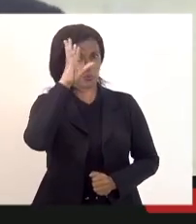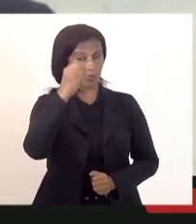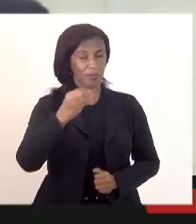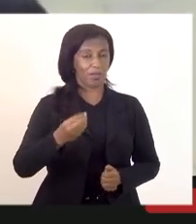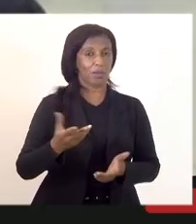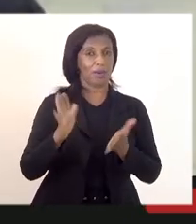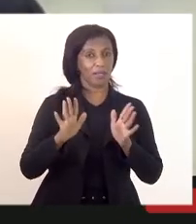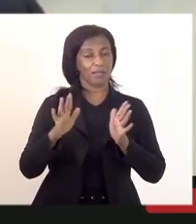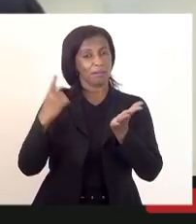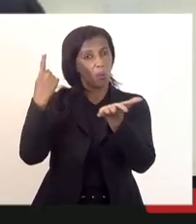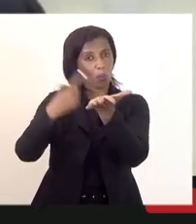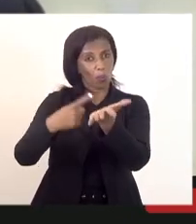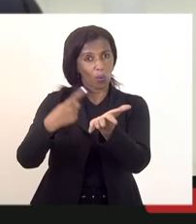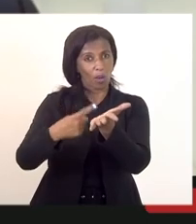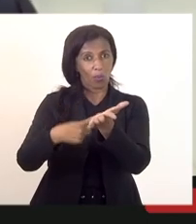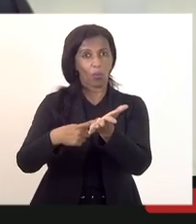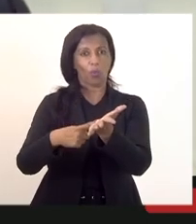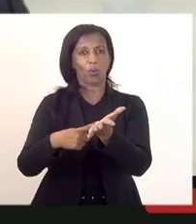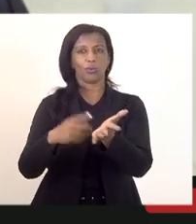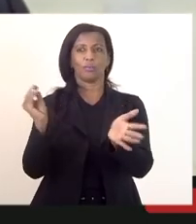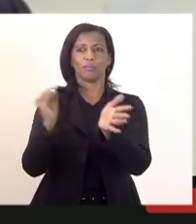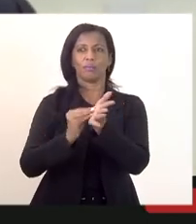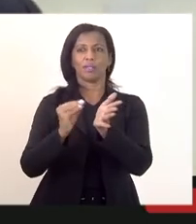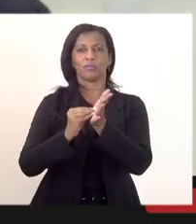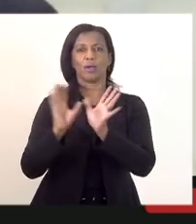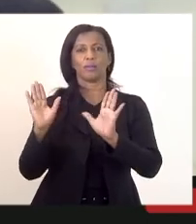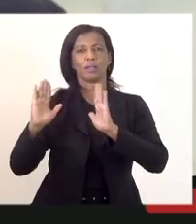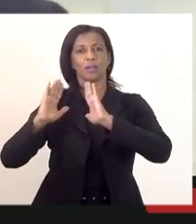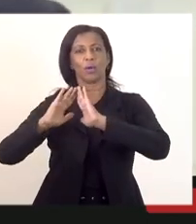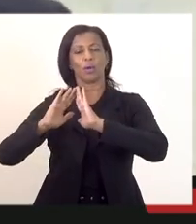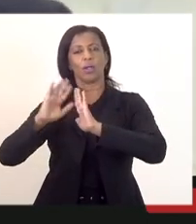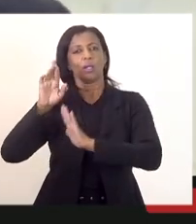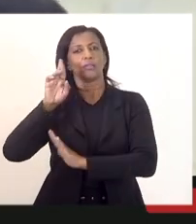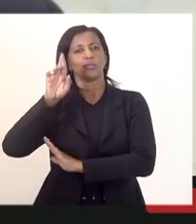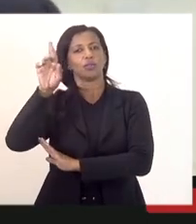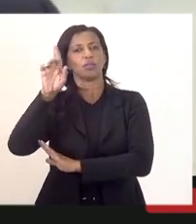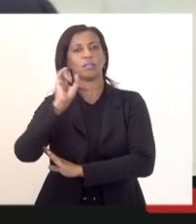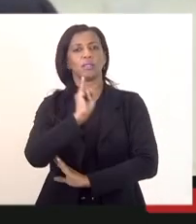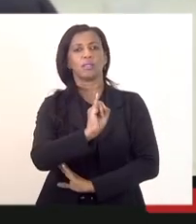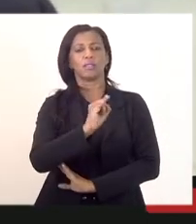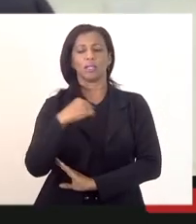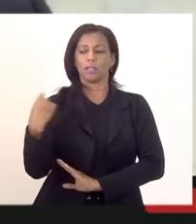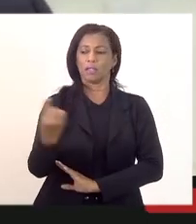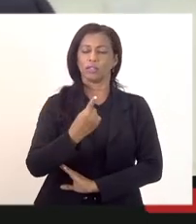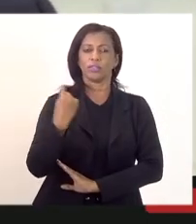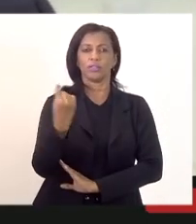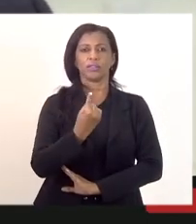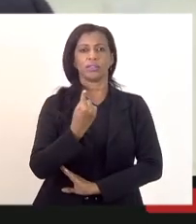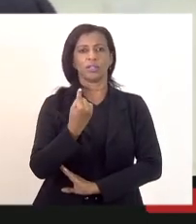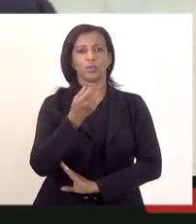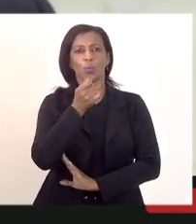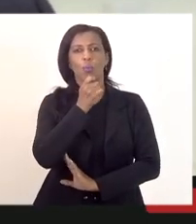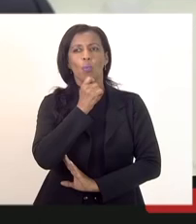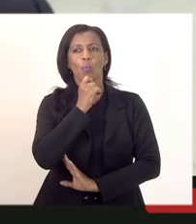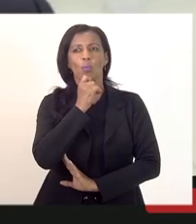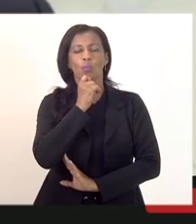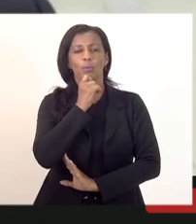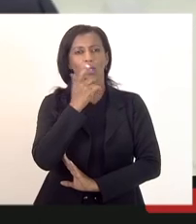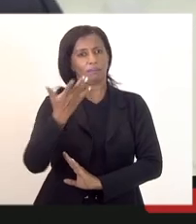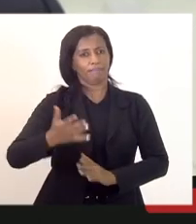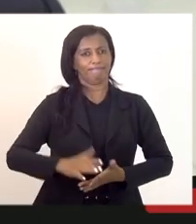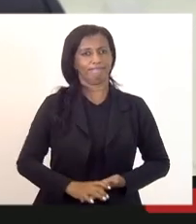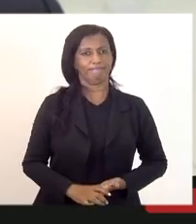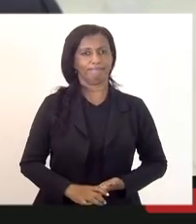realizado e ainda não cumprido no colégio de líderes então se a gente não eu costumo dizer para todos os concursados que atendam diariamente